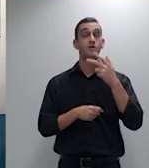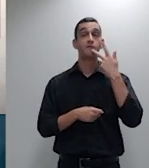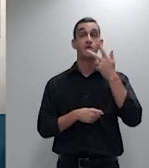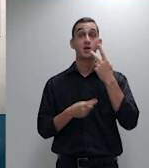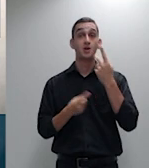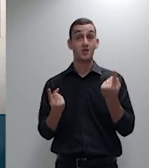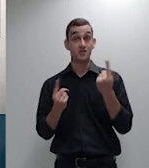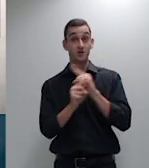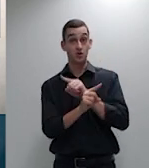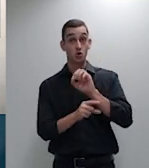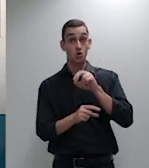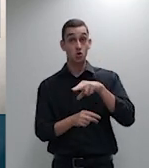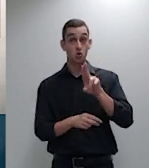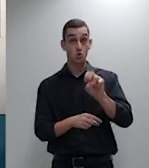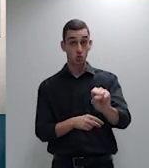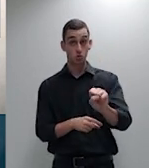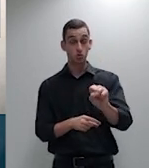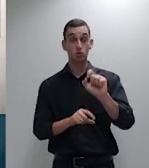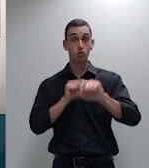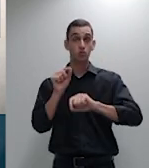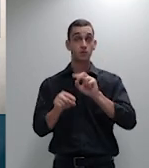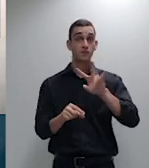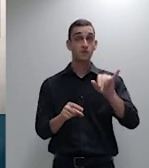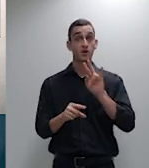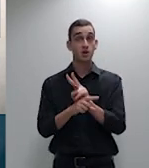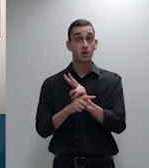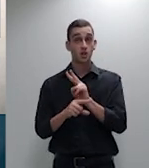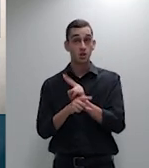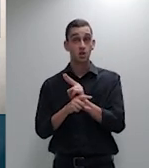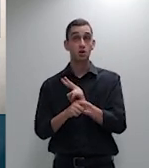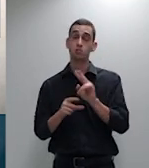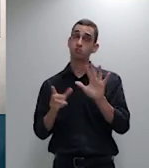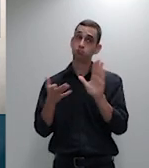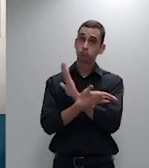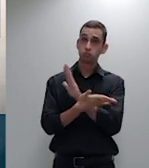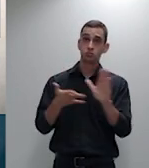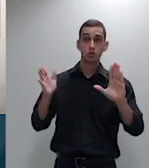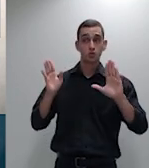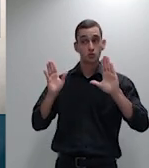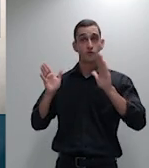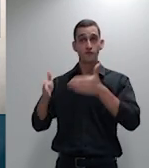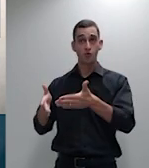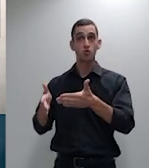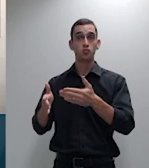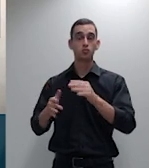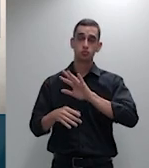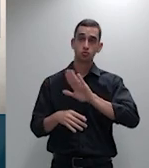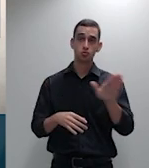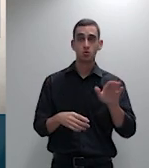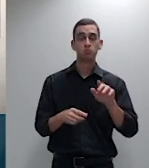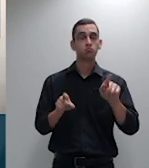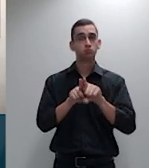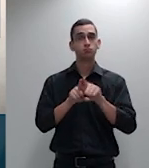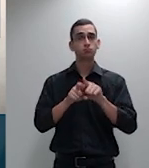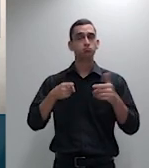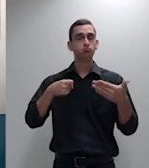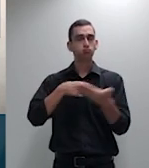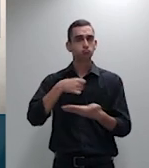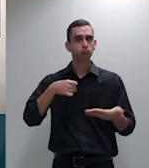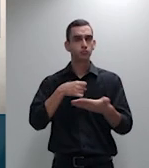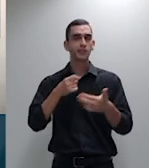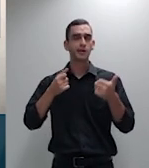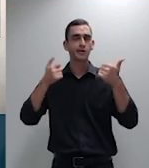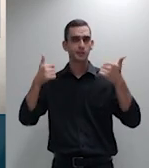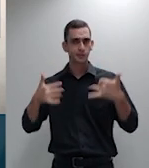decisão específica fundamentada na impossibilidade ou dificuldade que o autor da demanda teria para